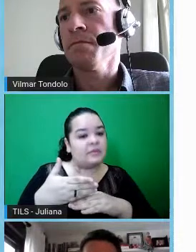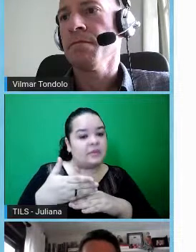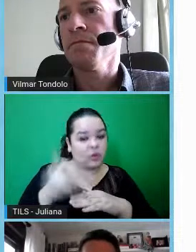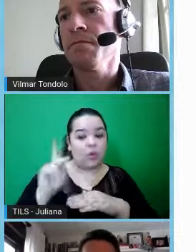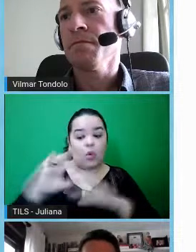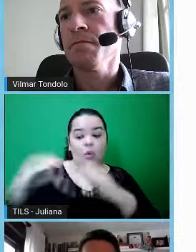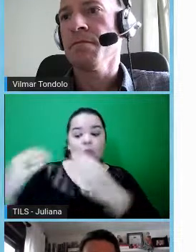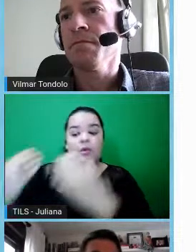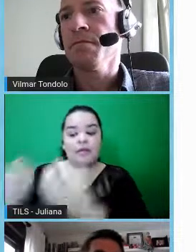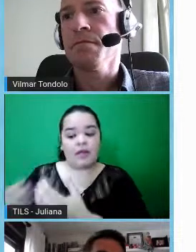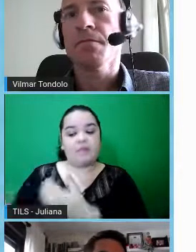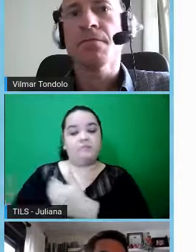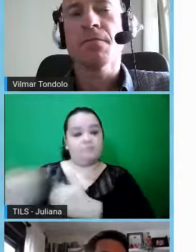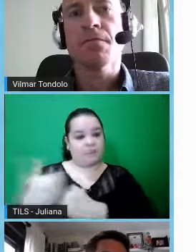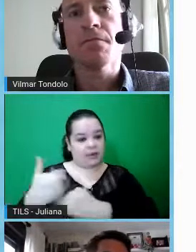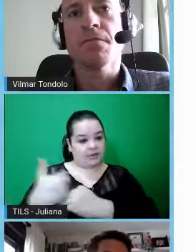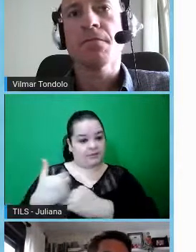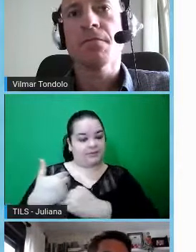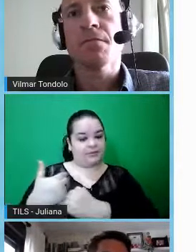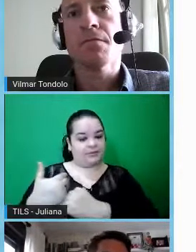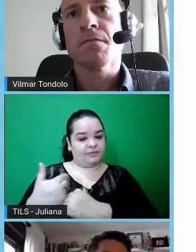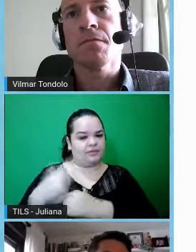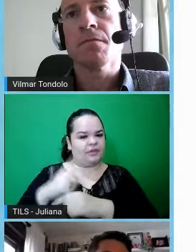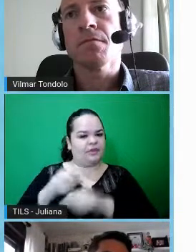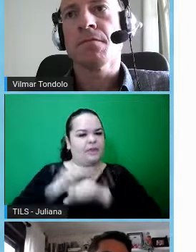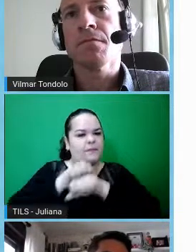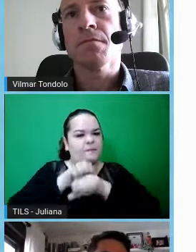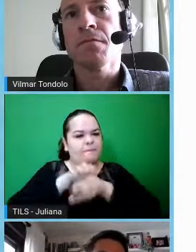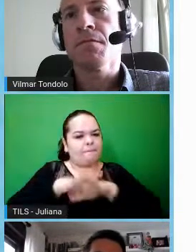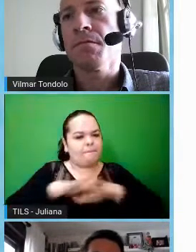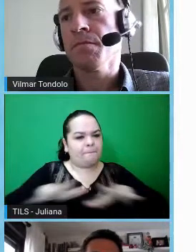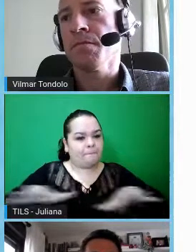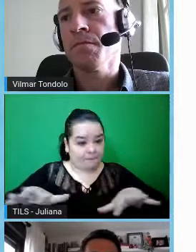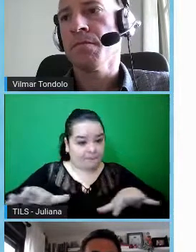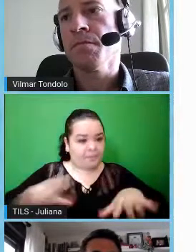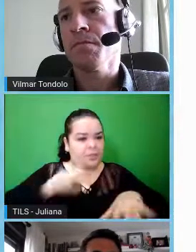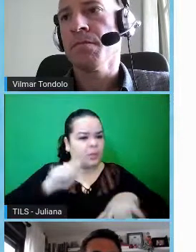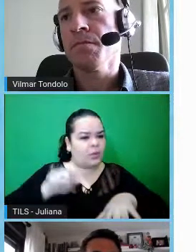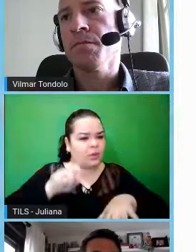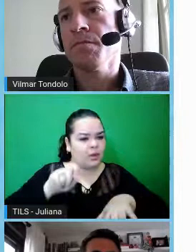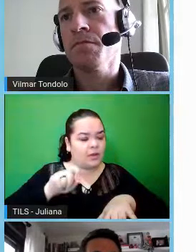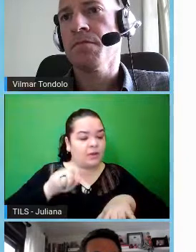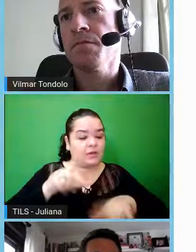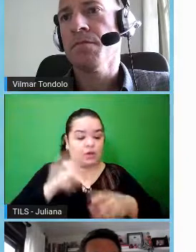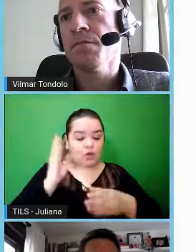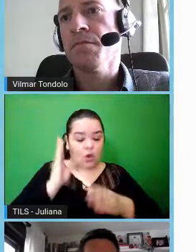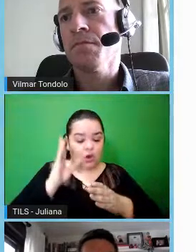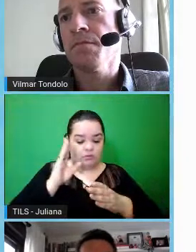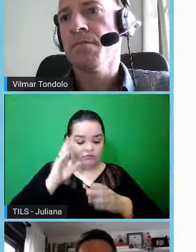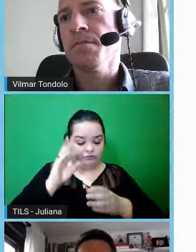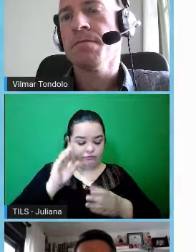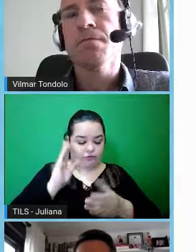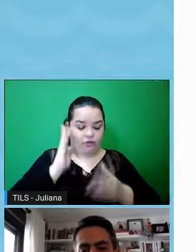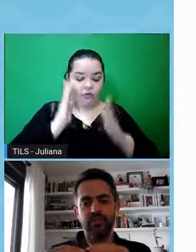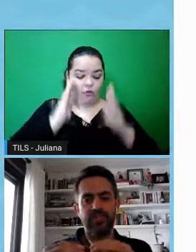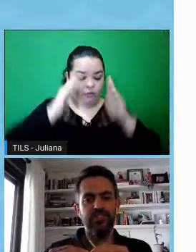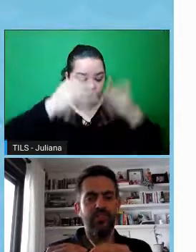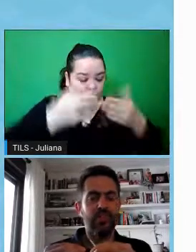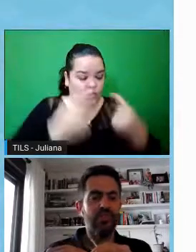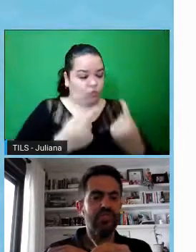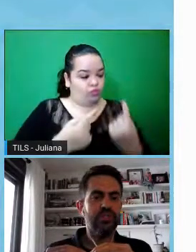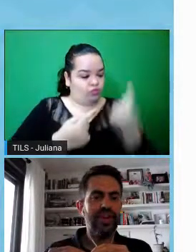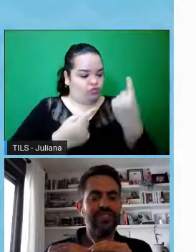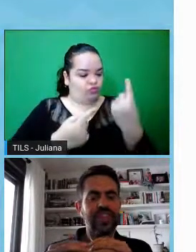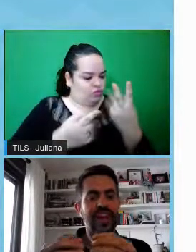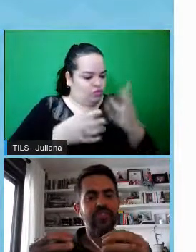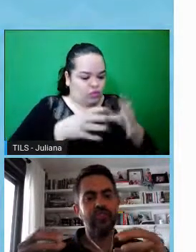pesquisa, tá. A capilaridade, o significa essa capilaridade? Justamente a descentralização do sistema, tá. Então, a